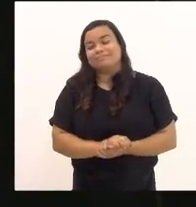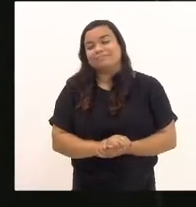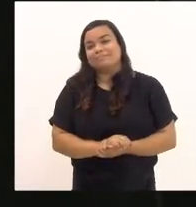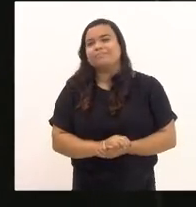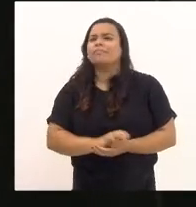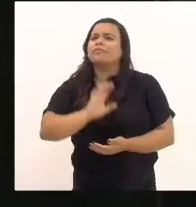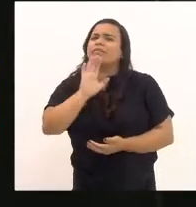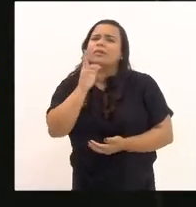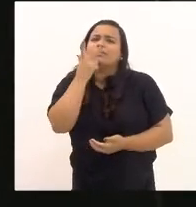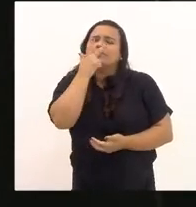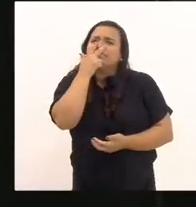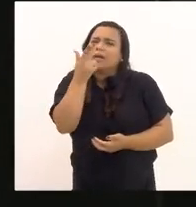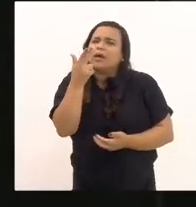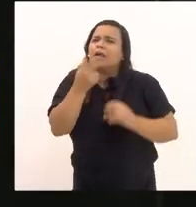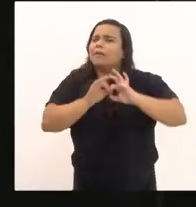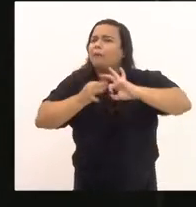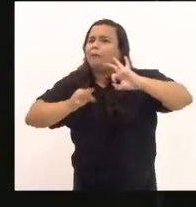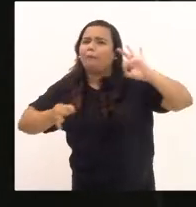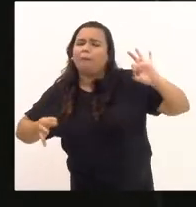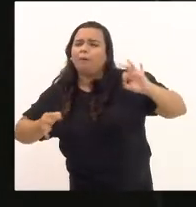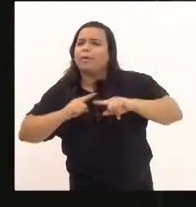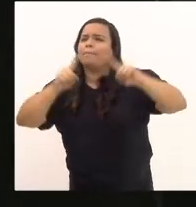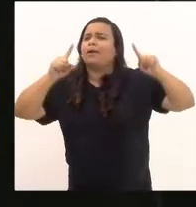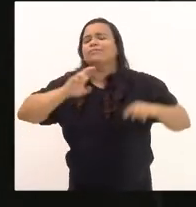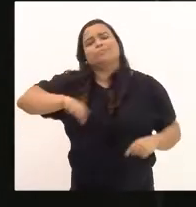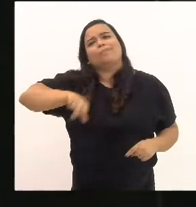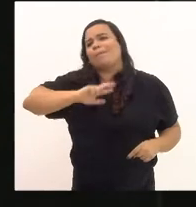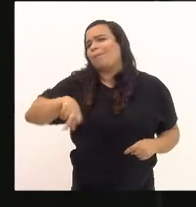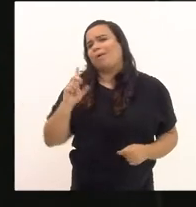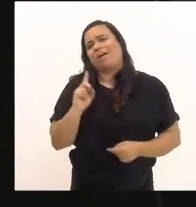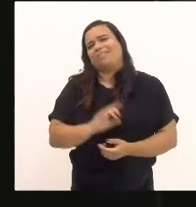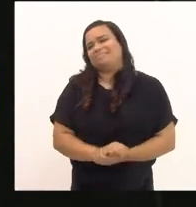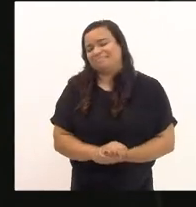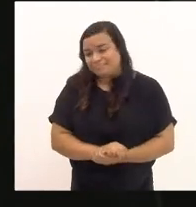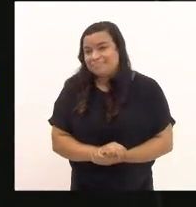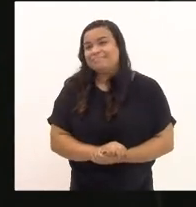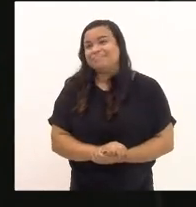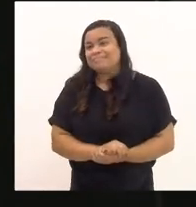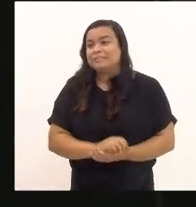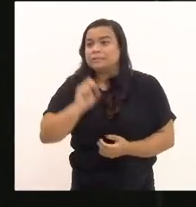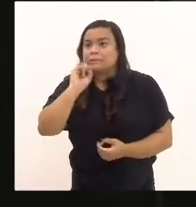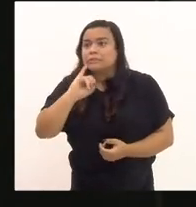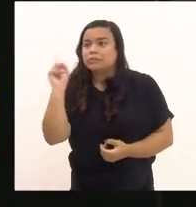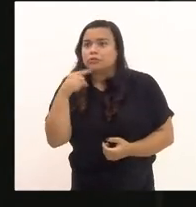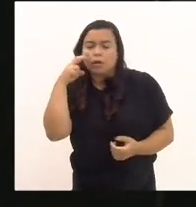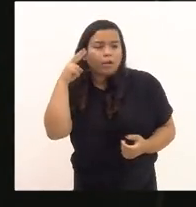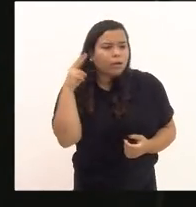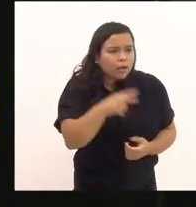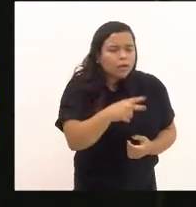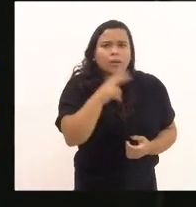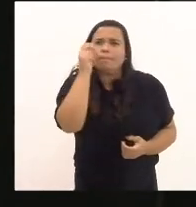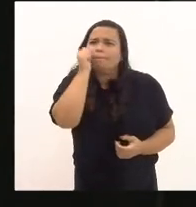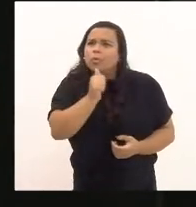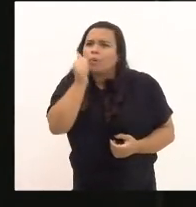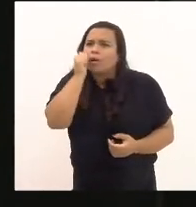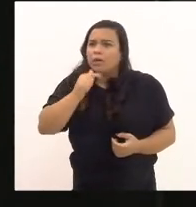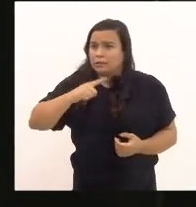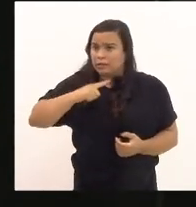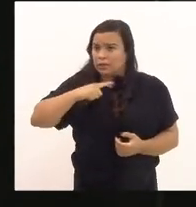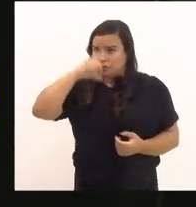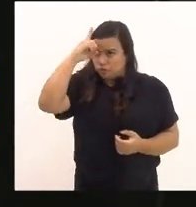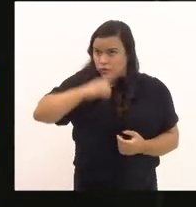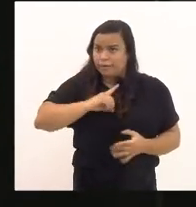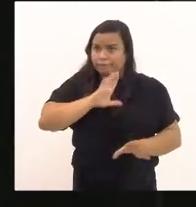parece ser longa, mas não é. Ora, se nós olharmos que as mulheres só tiveram o direito de